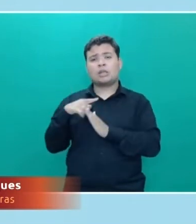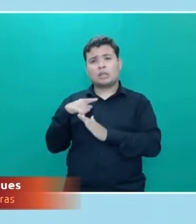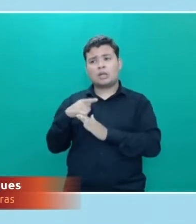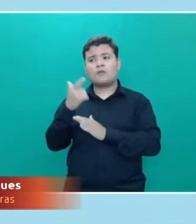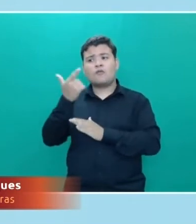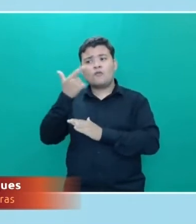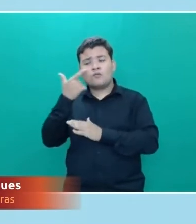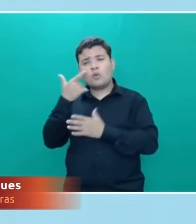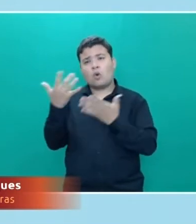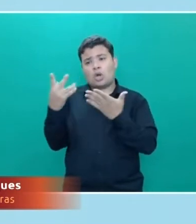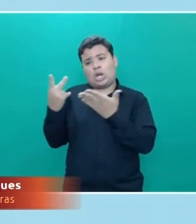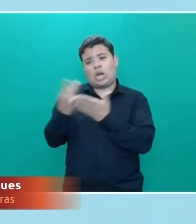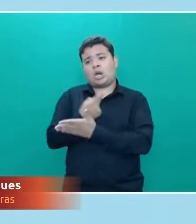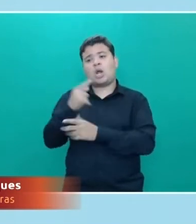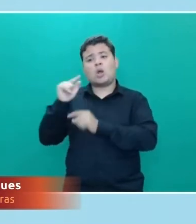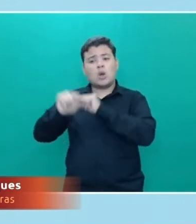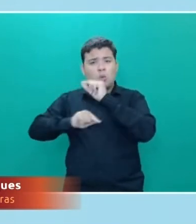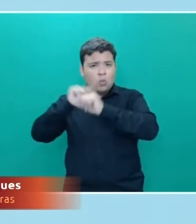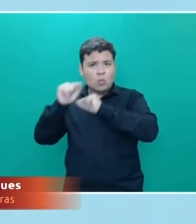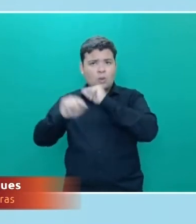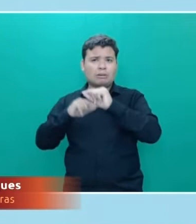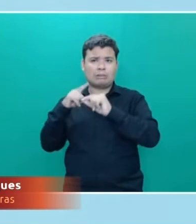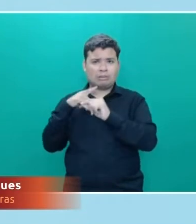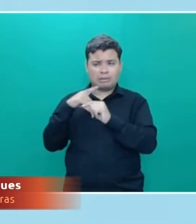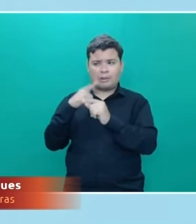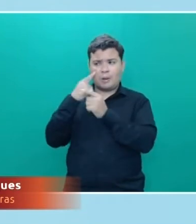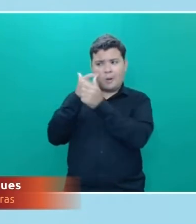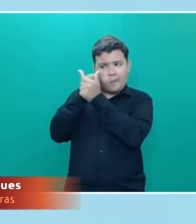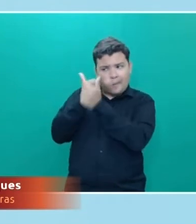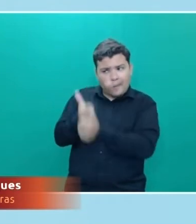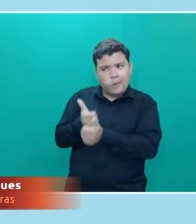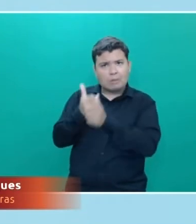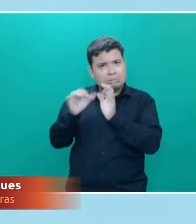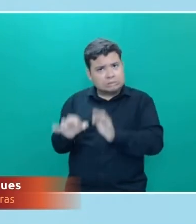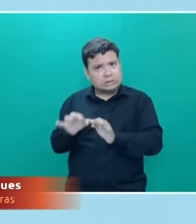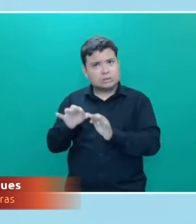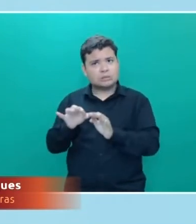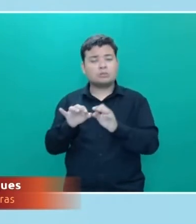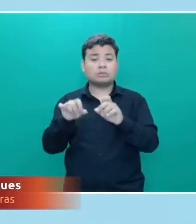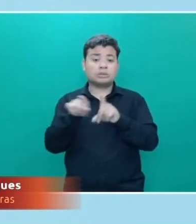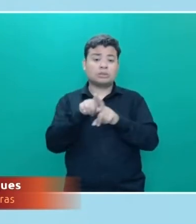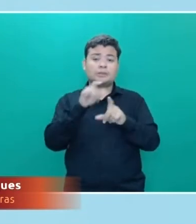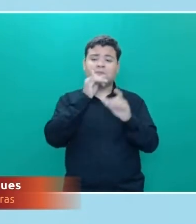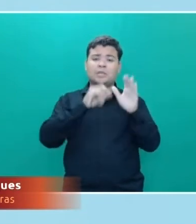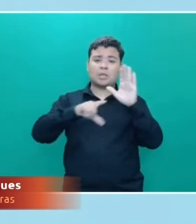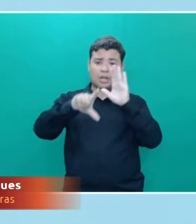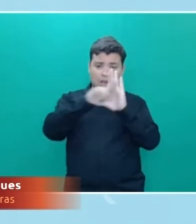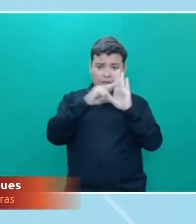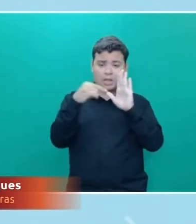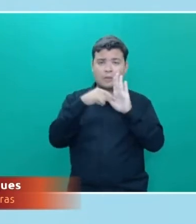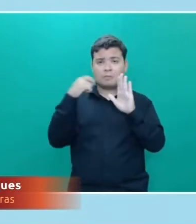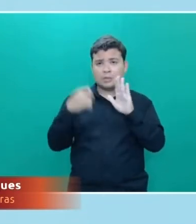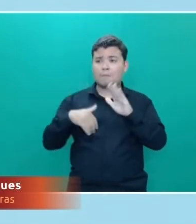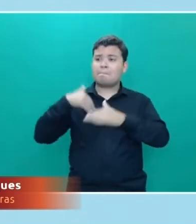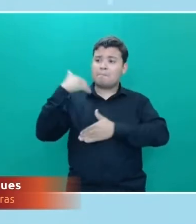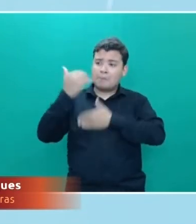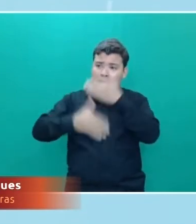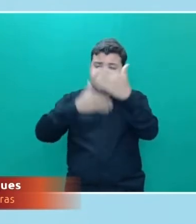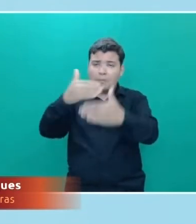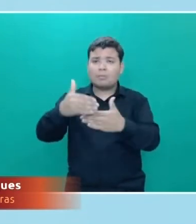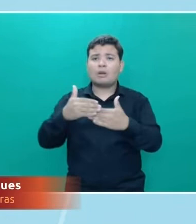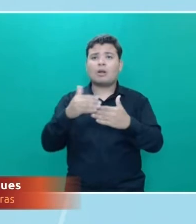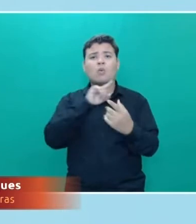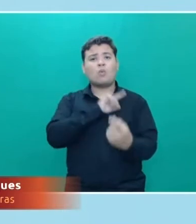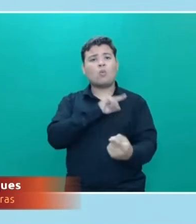acontecendo nesse meio digital? A nossa legislação, ela precisa avançar mais para tentar coibir o uso